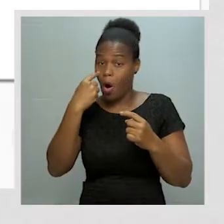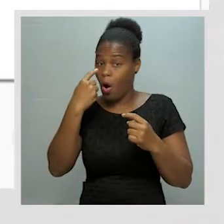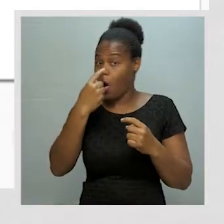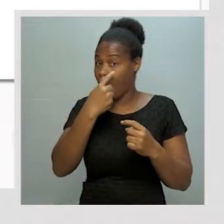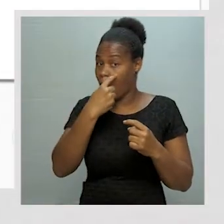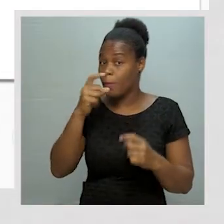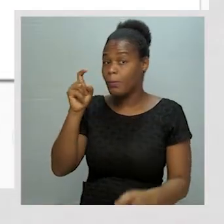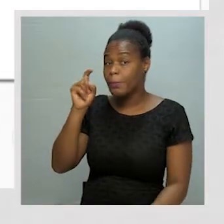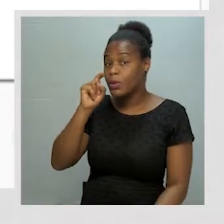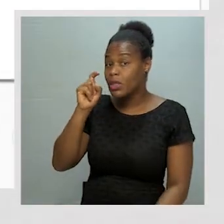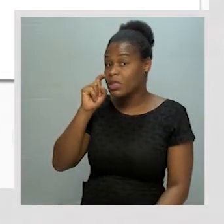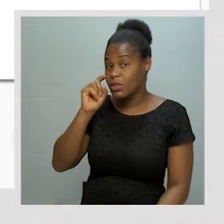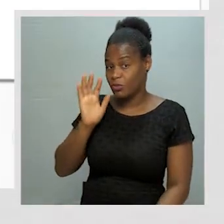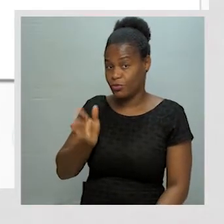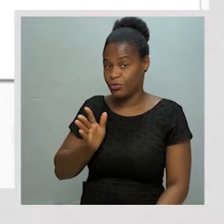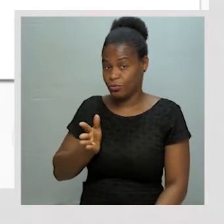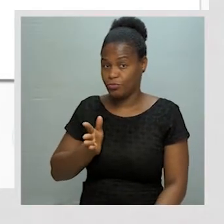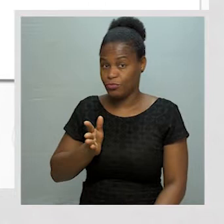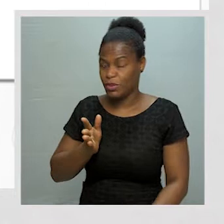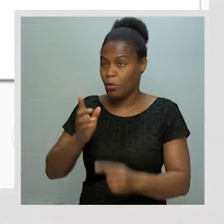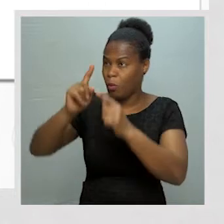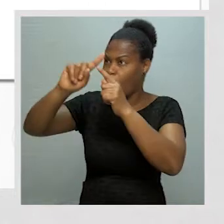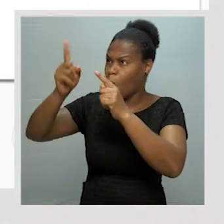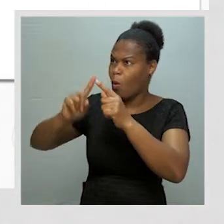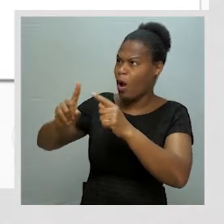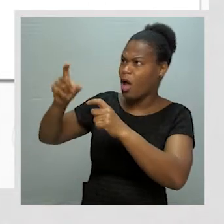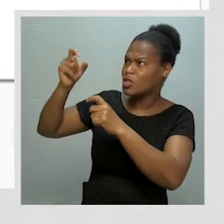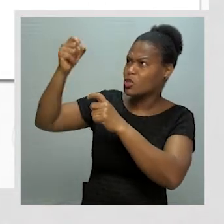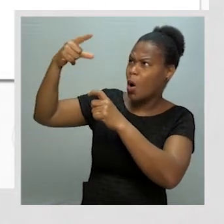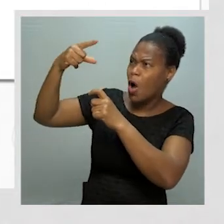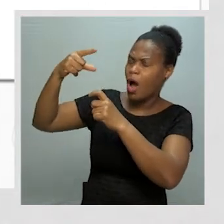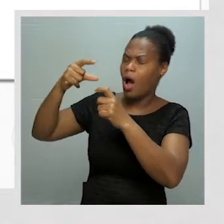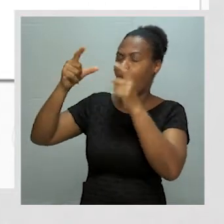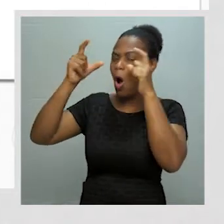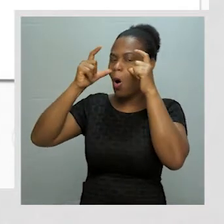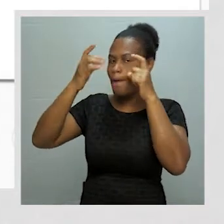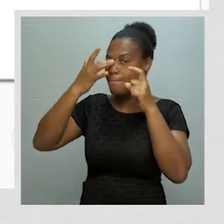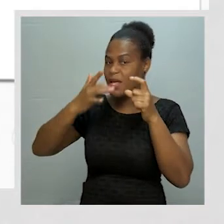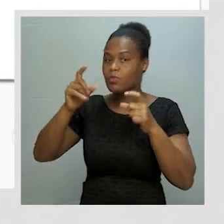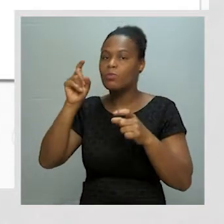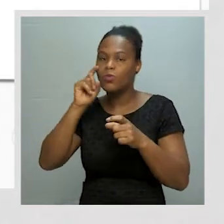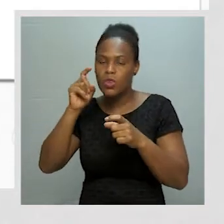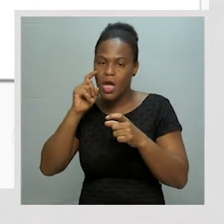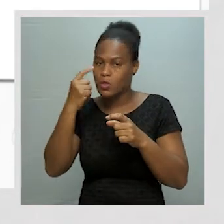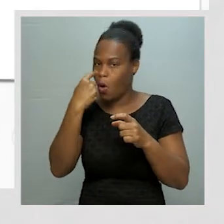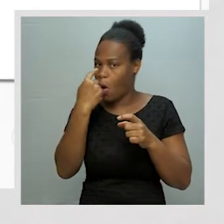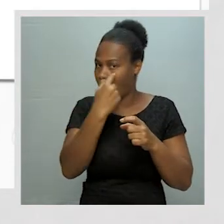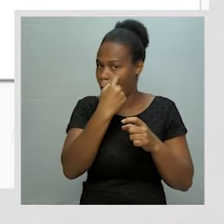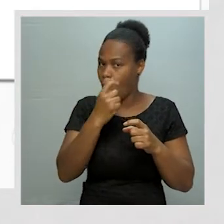protegermos dos raios solares. Então, isto é fundamental,